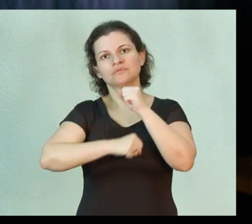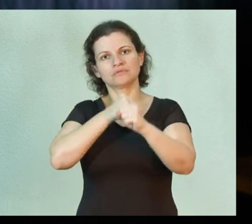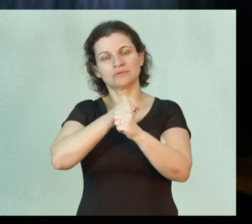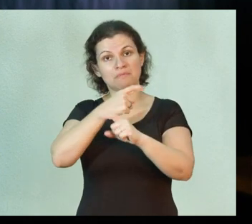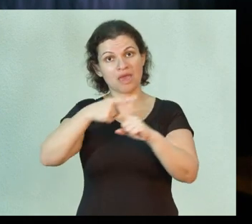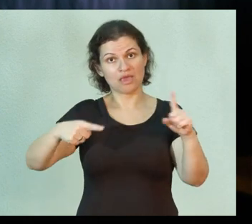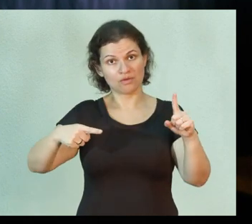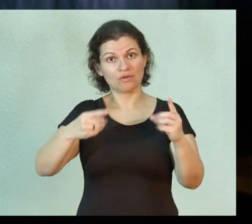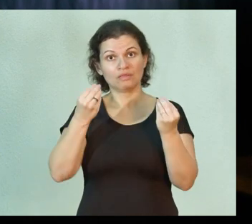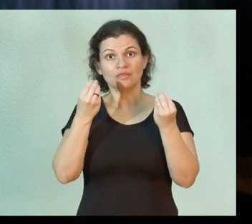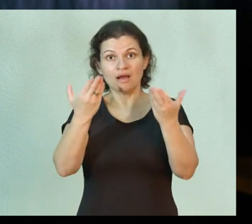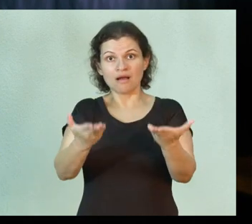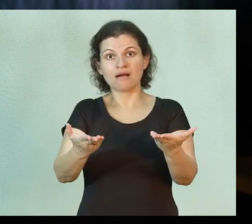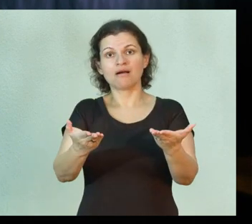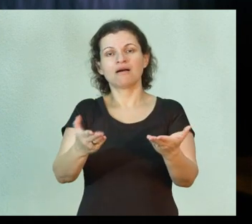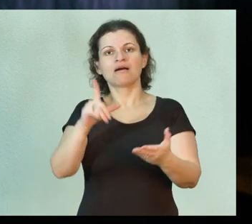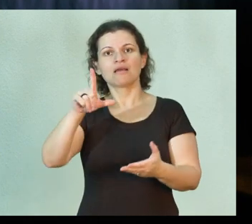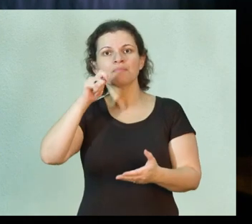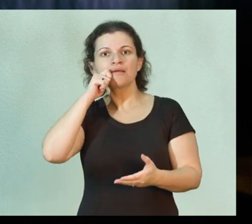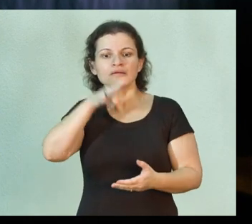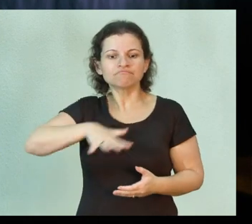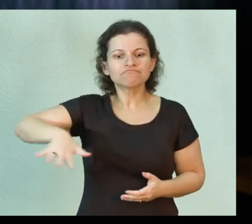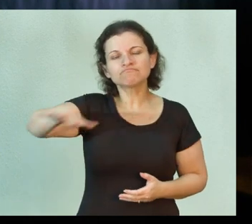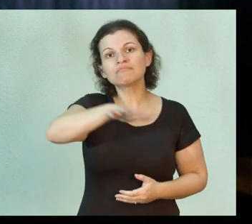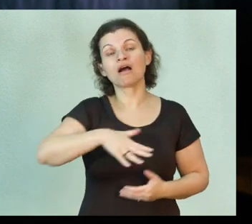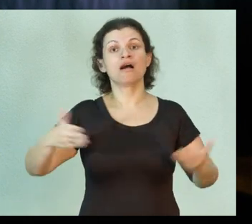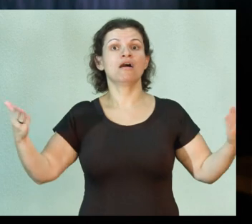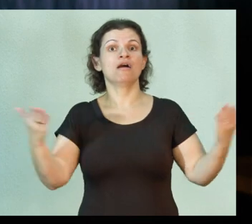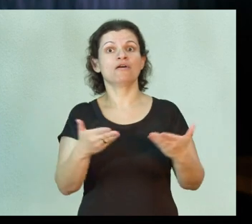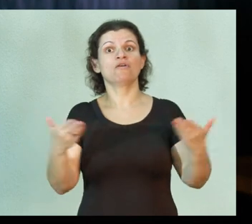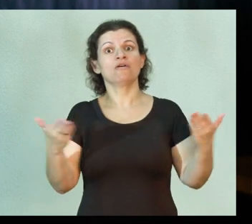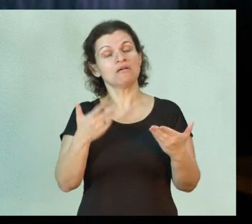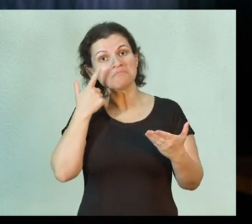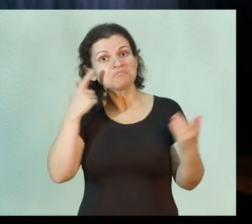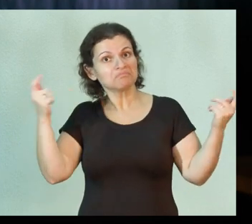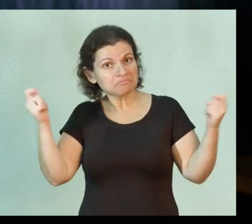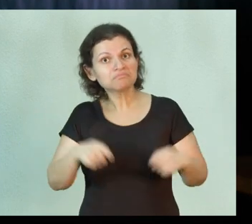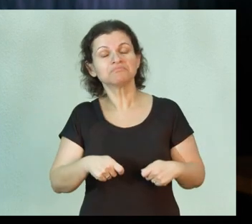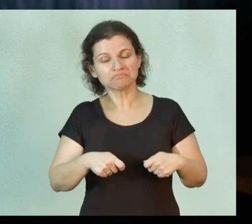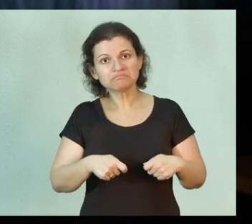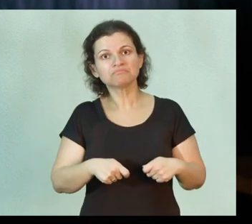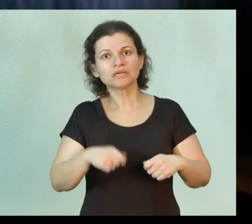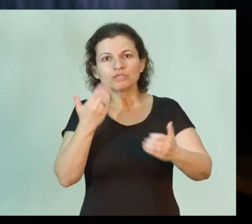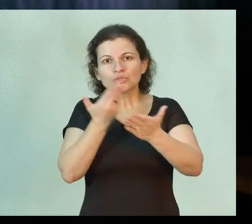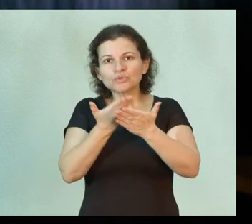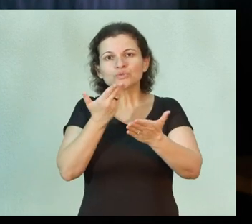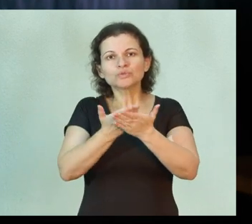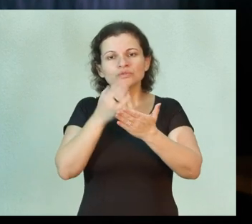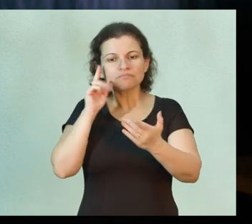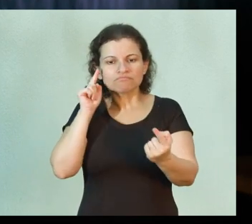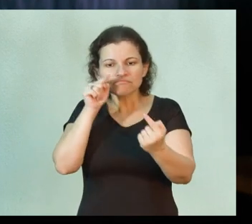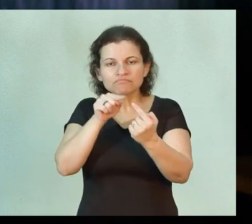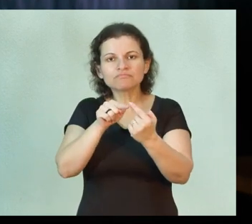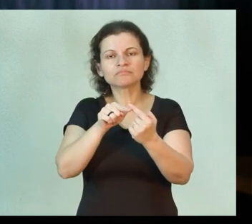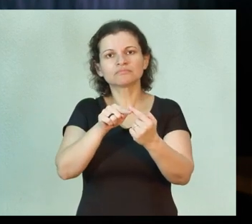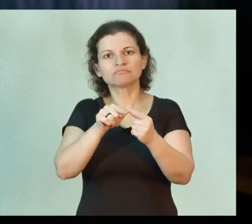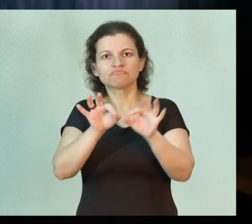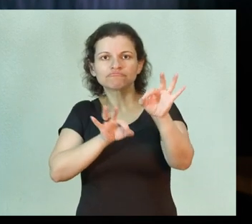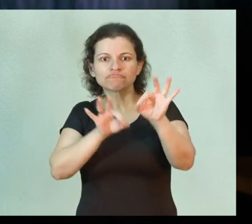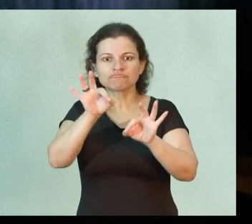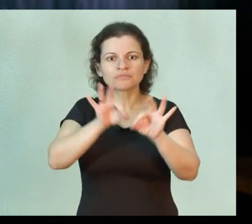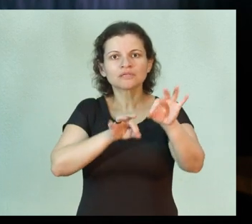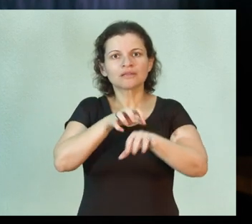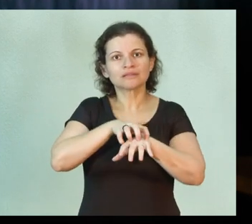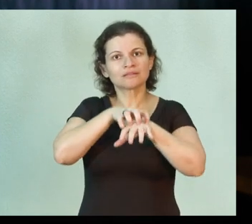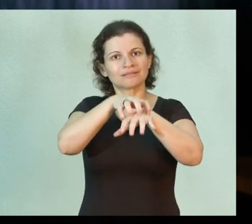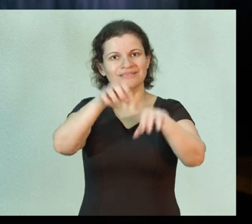e que traz para a Limeira e para a região agora a possibilidade de estudos voltados para os sistemas de transportes,